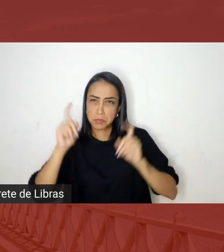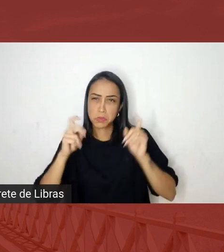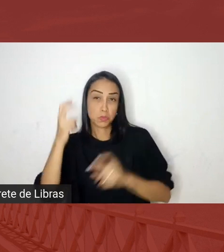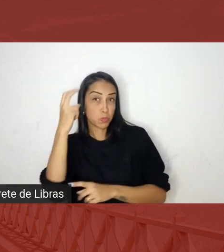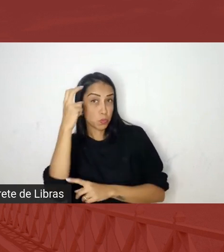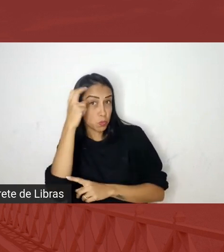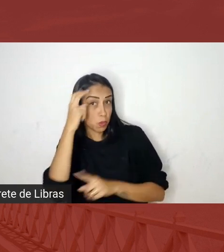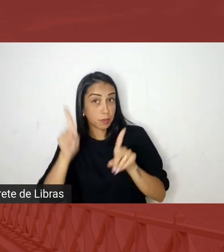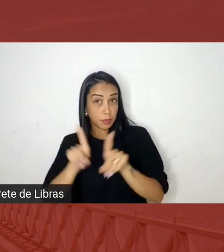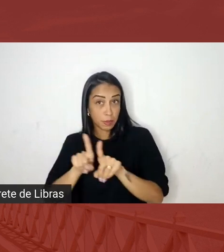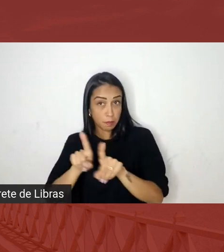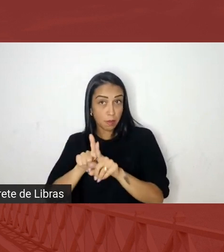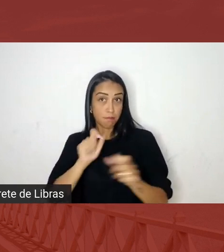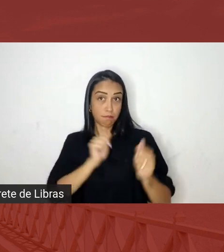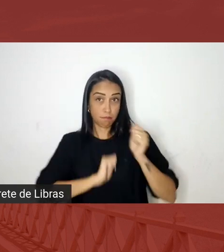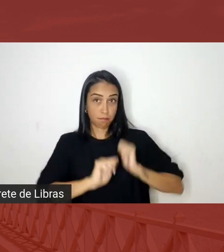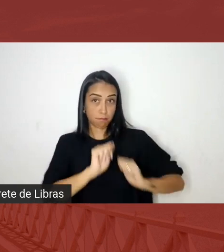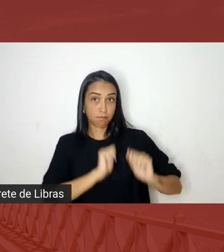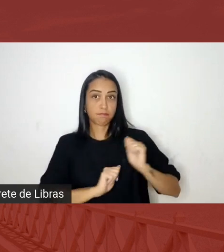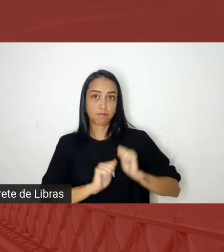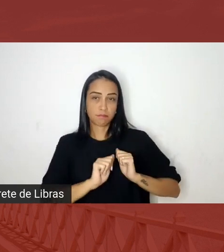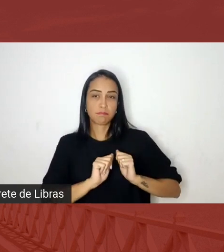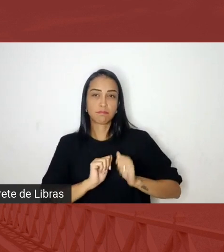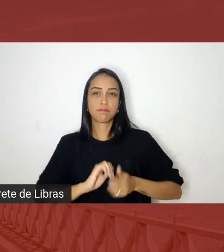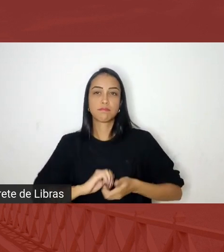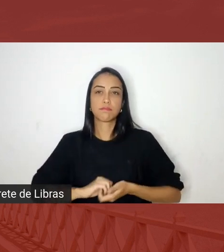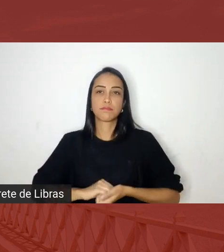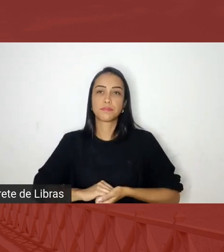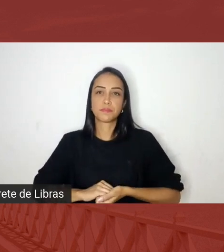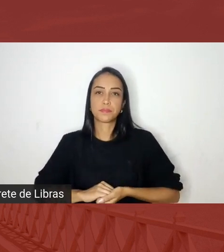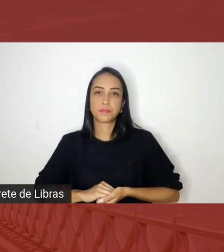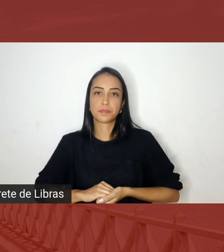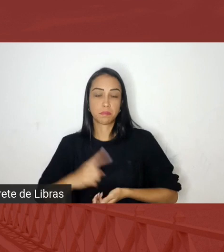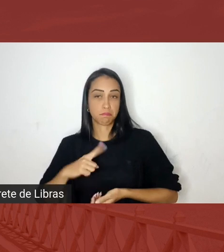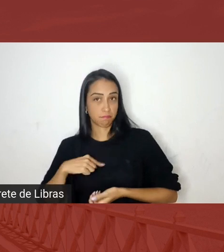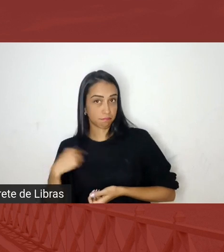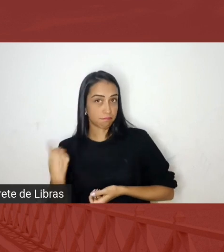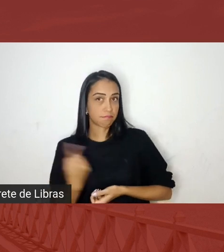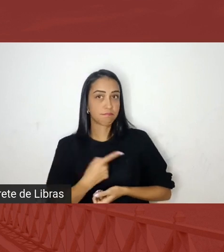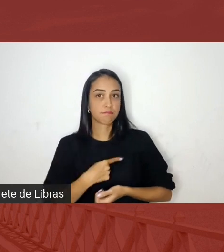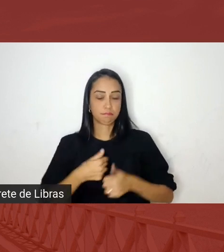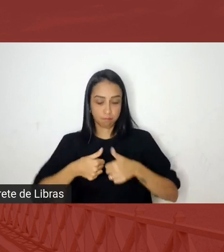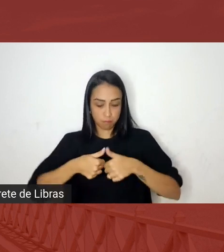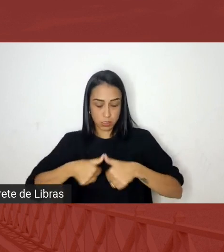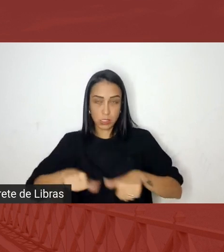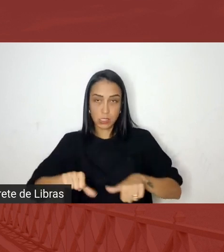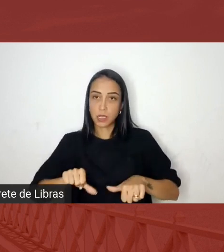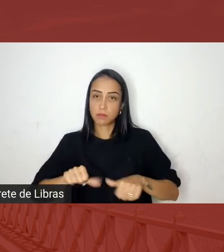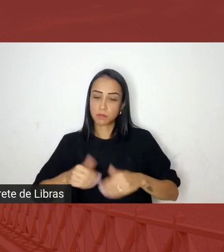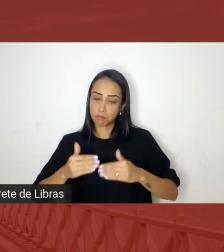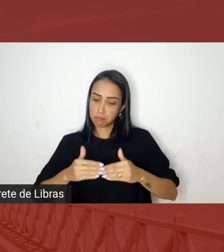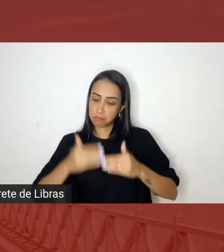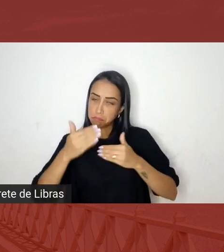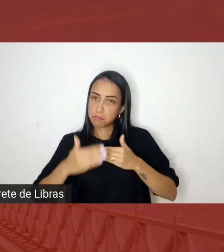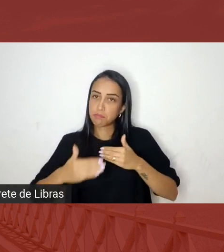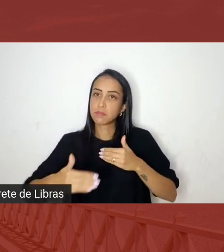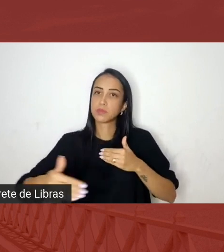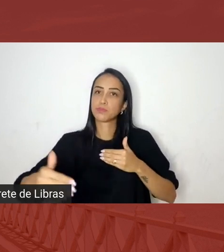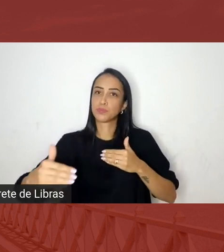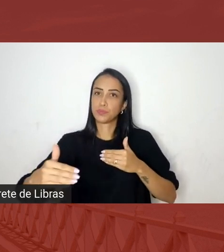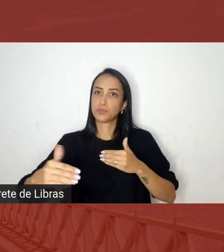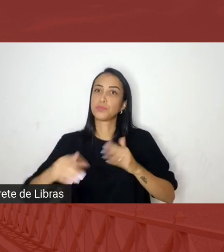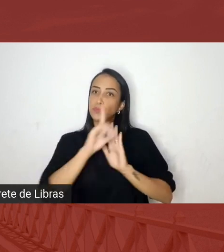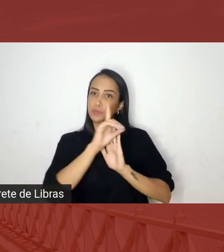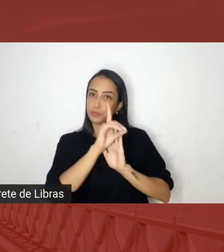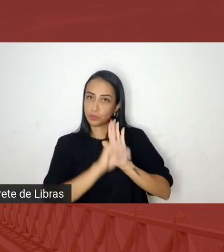automaticamente nós estamos entrando numa perspectiva do direito e da